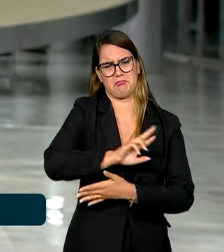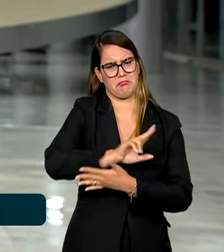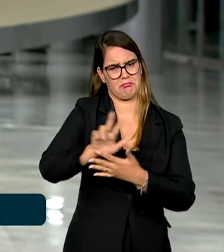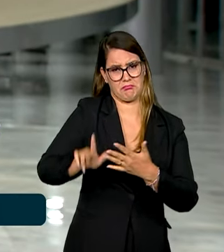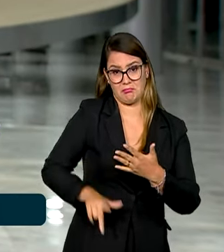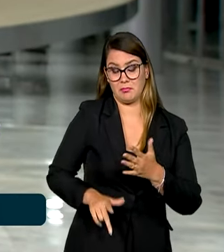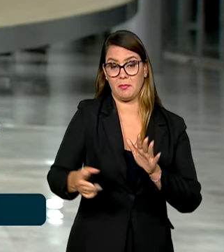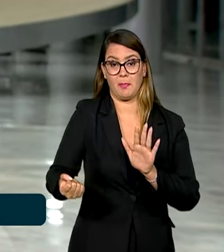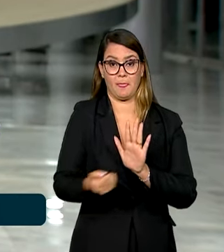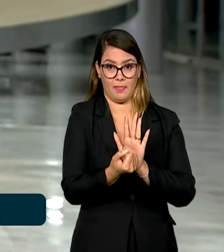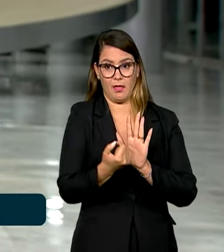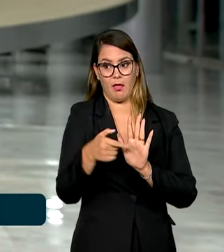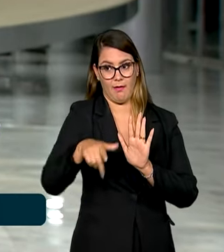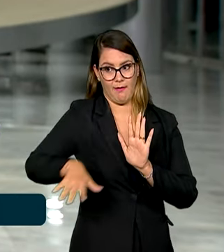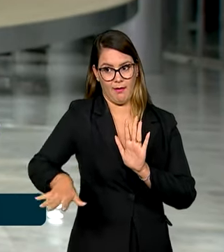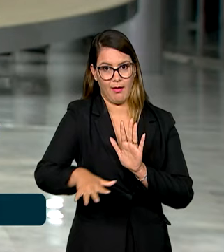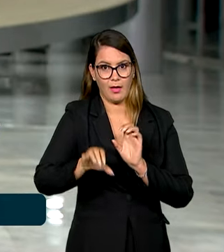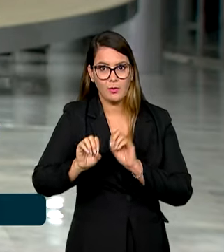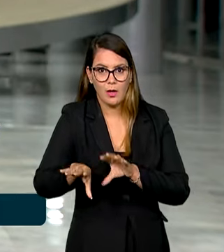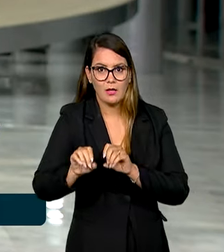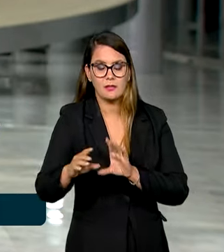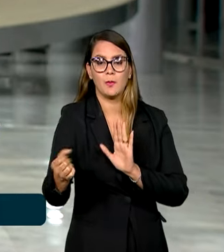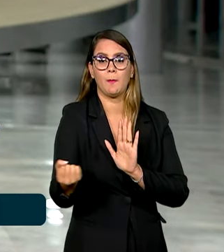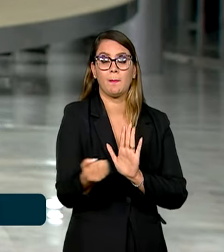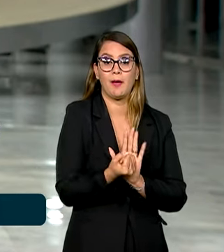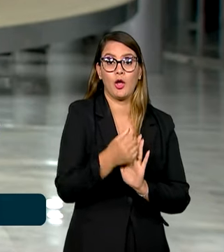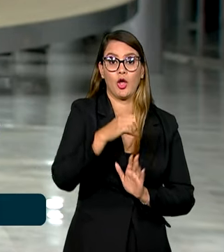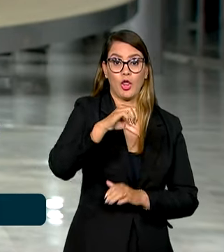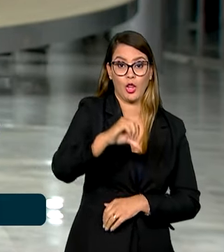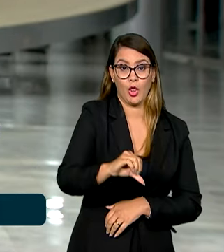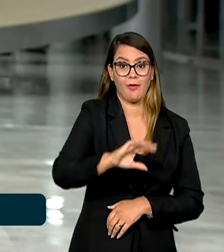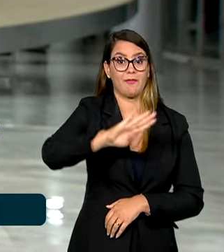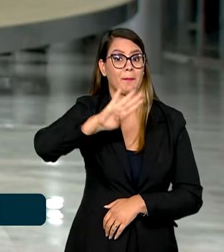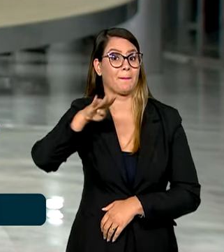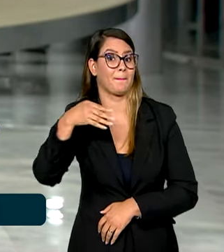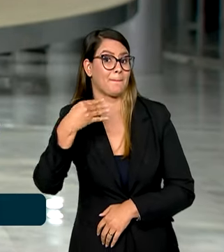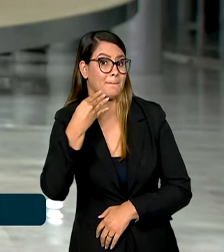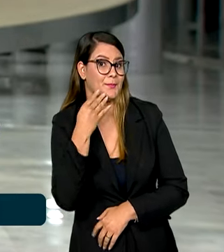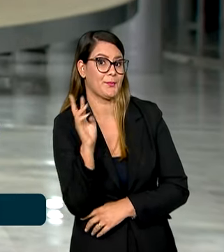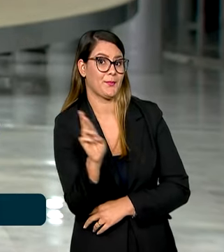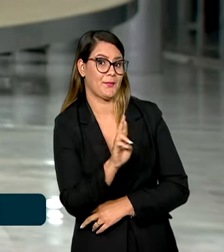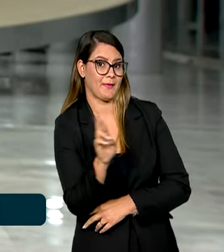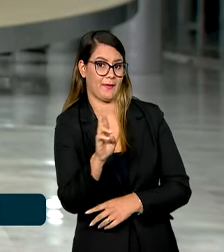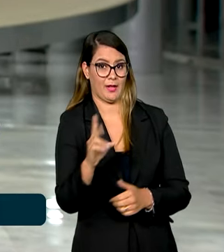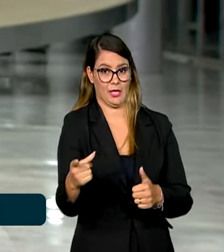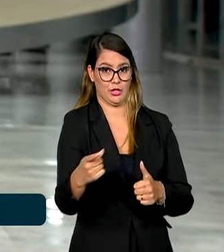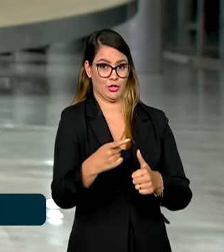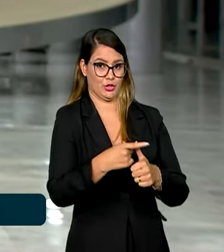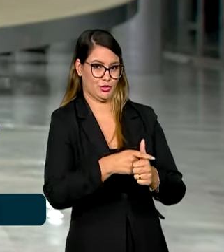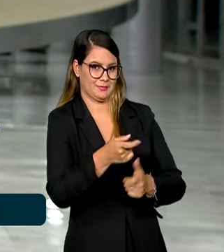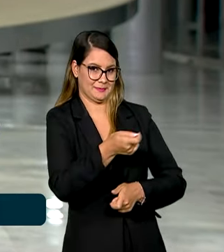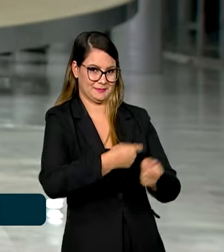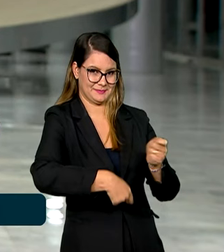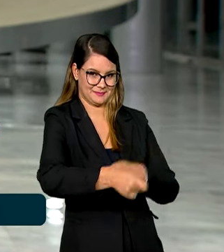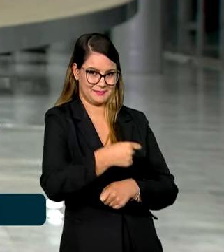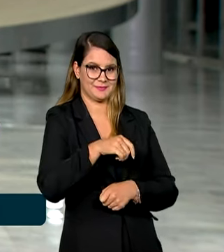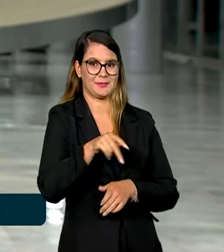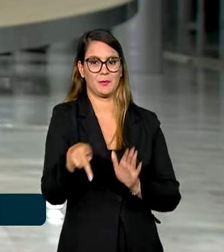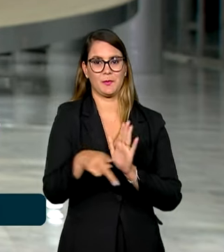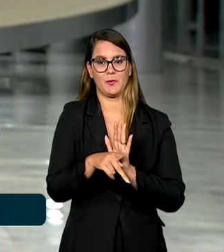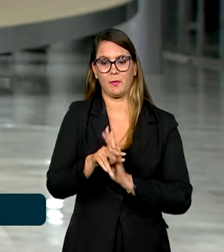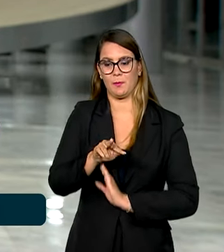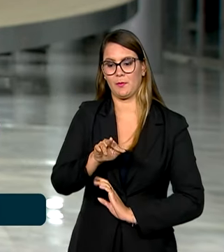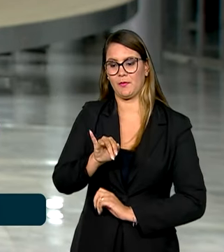Destaque para esse último setor, que registrou quase R 9 bilhões em dívidas renegociadas do FIES,